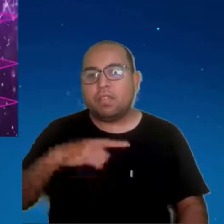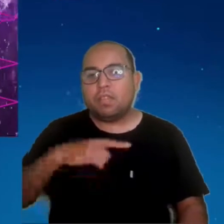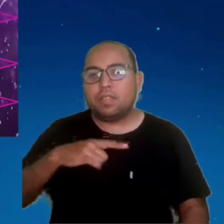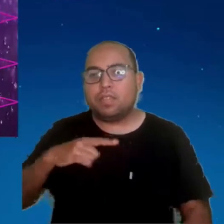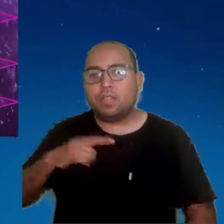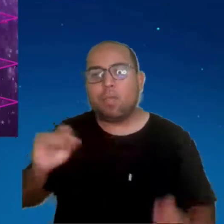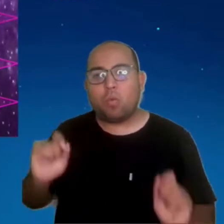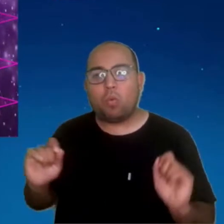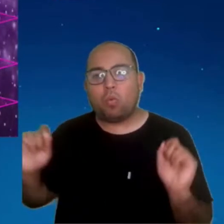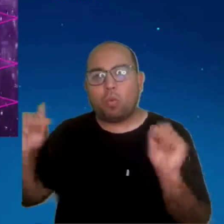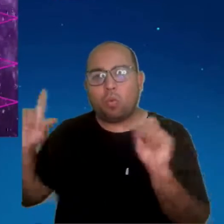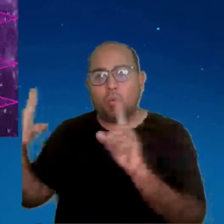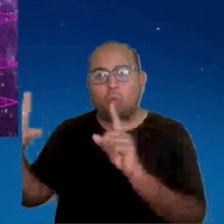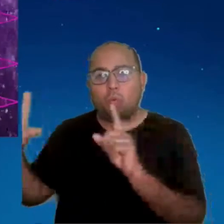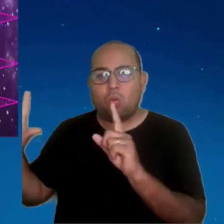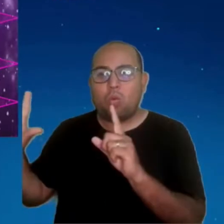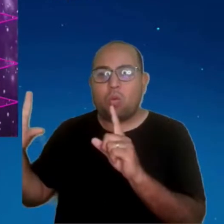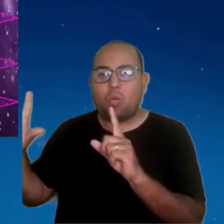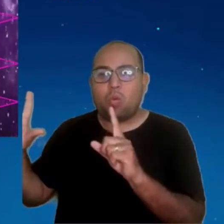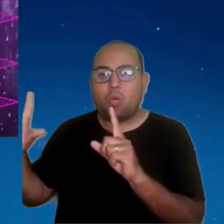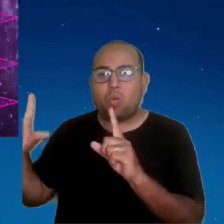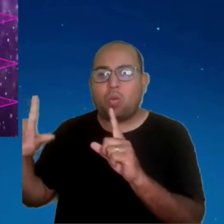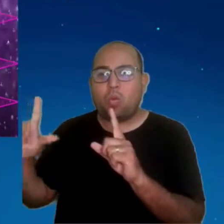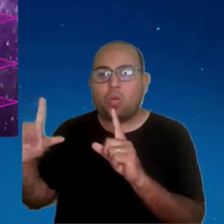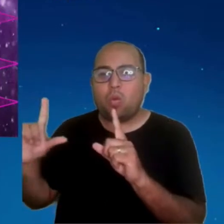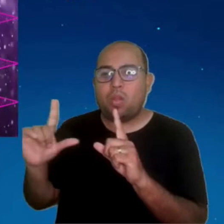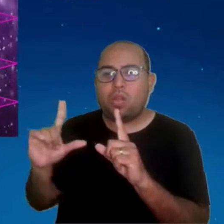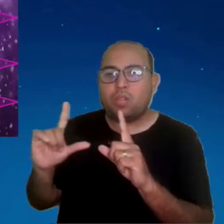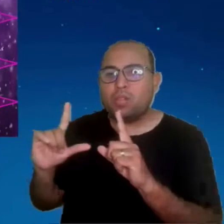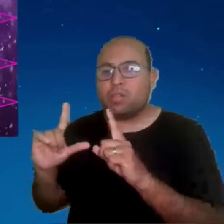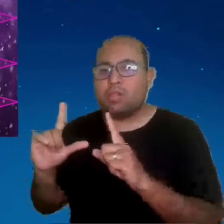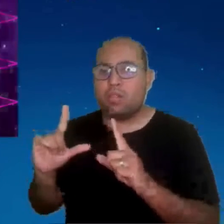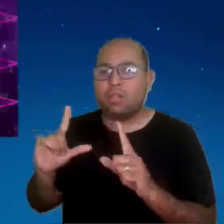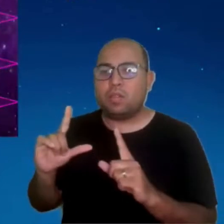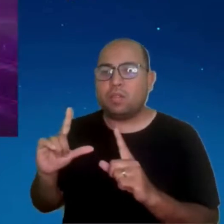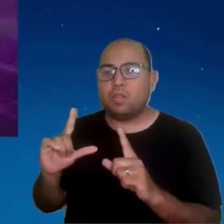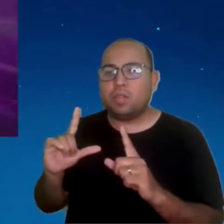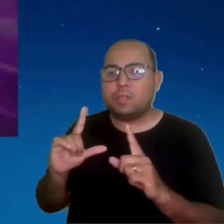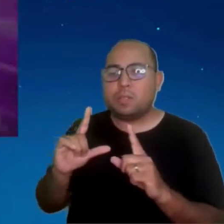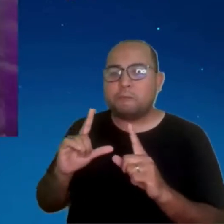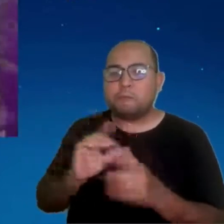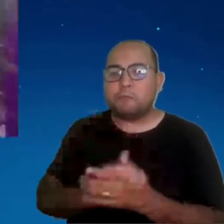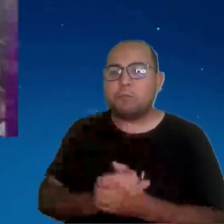que eu trouxe nas cidades conectadas do 5G. Deixa eu passar aqui rapidinho.